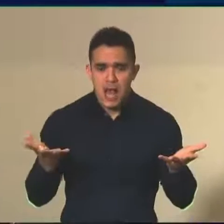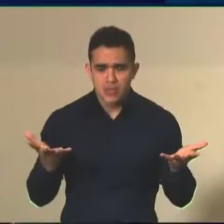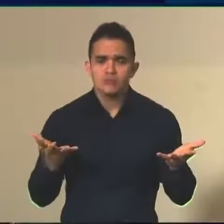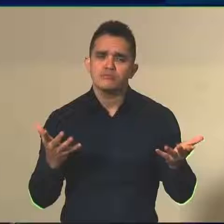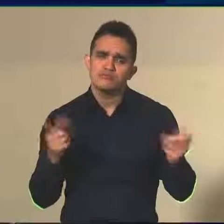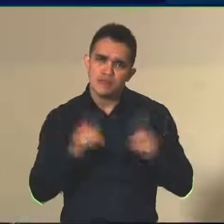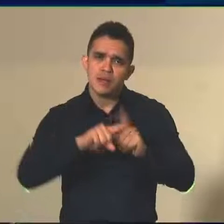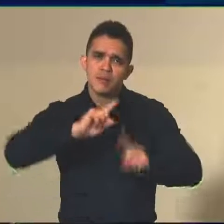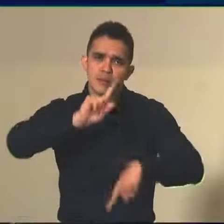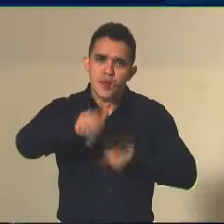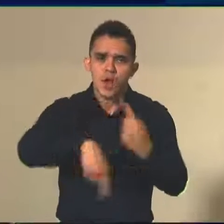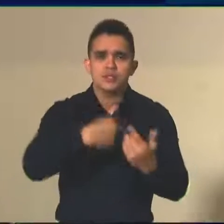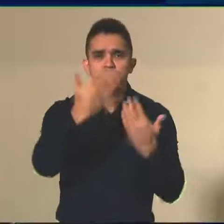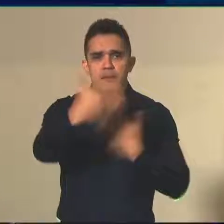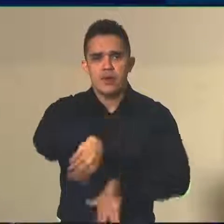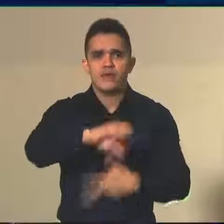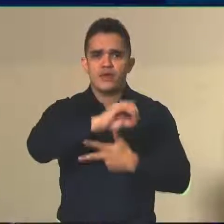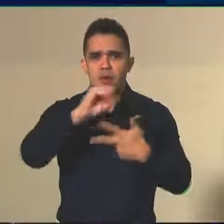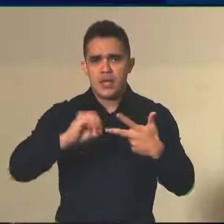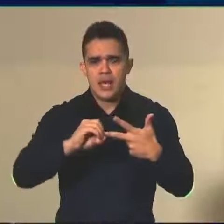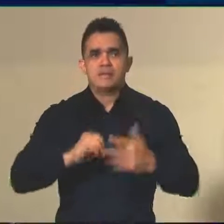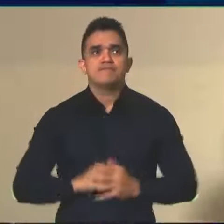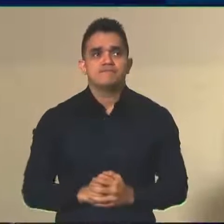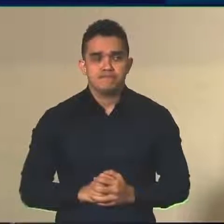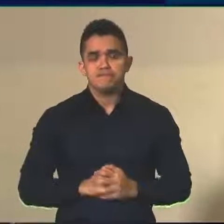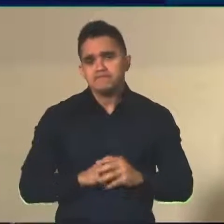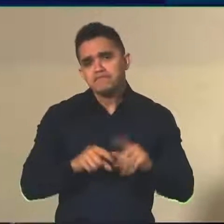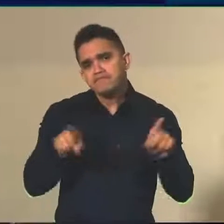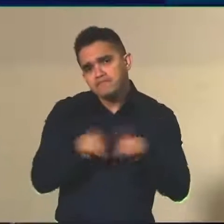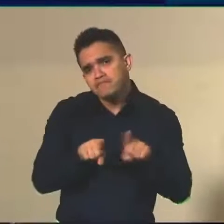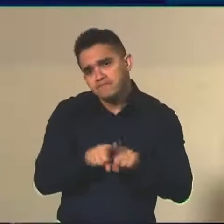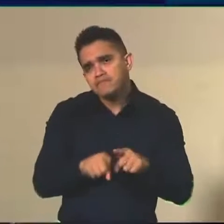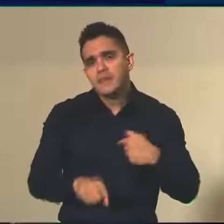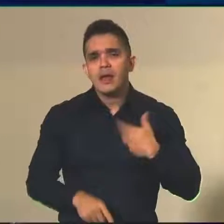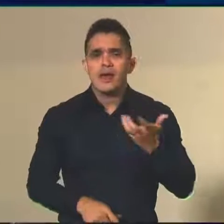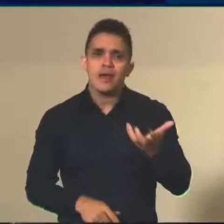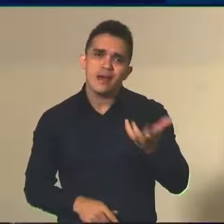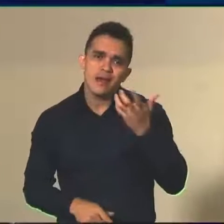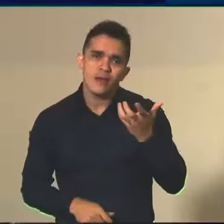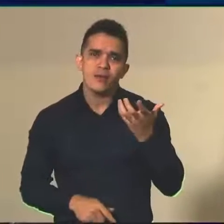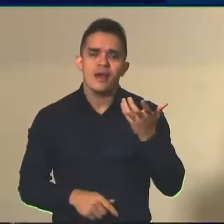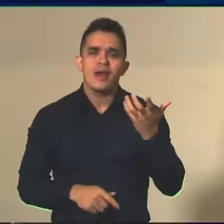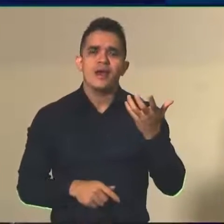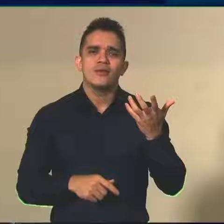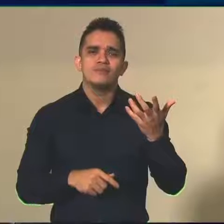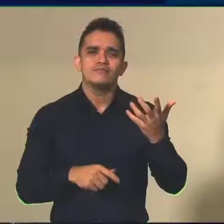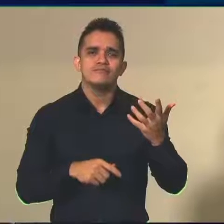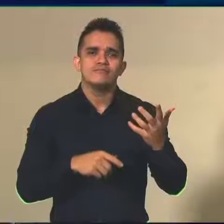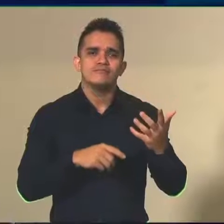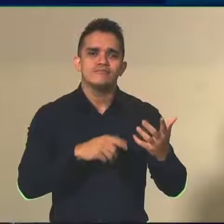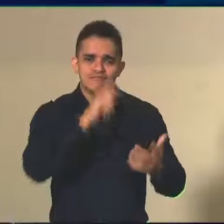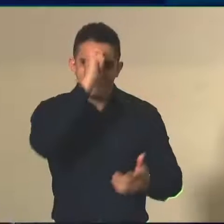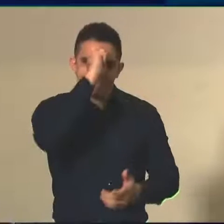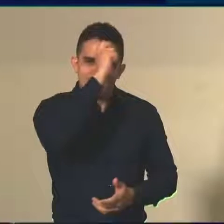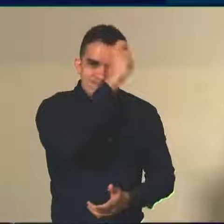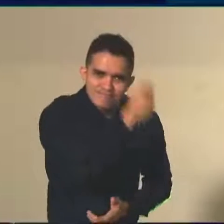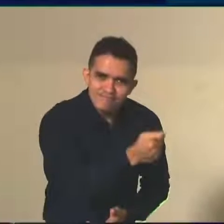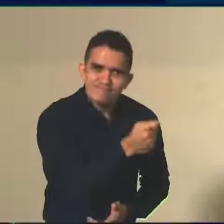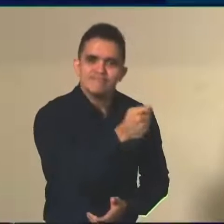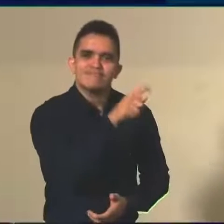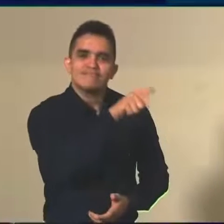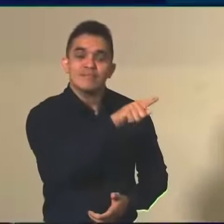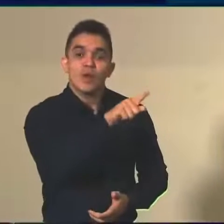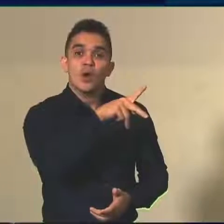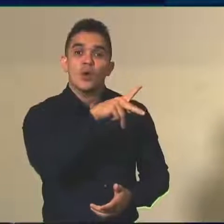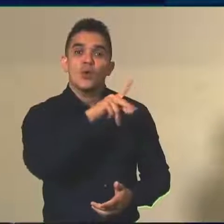próximas edições do exame. Quero aqui também fazer uma menção elogiosa ao ex-presidente do Inep, o Danilo